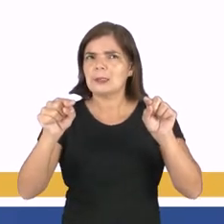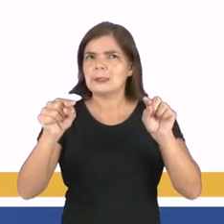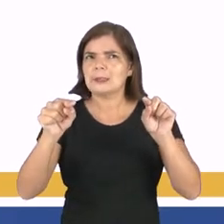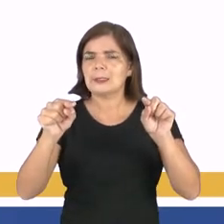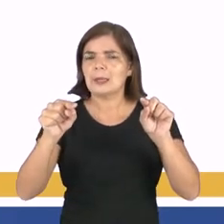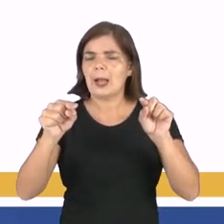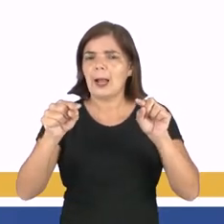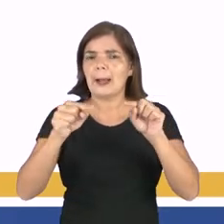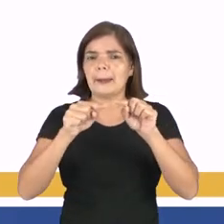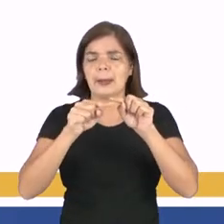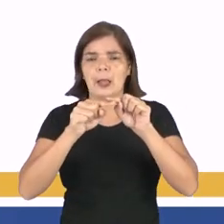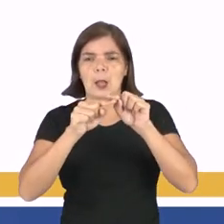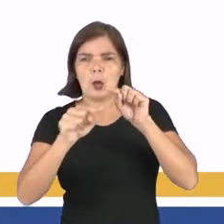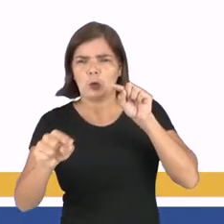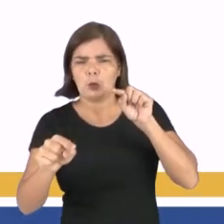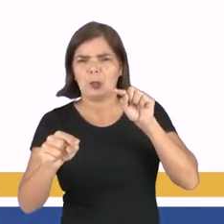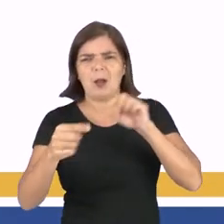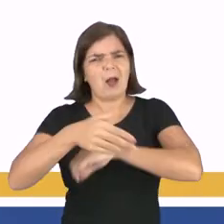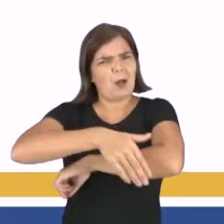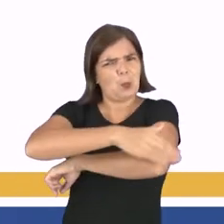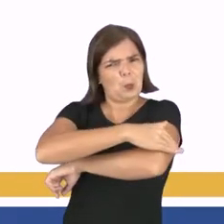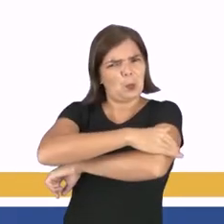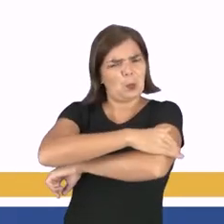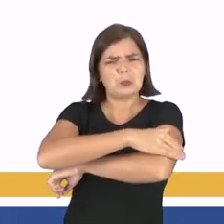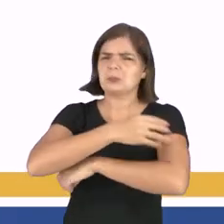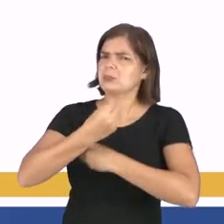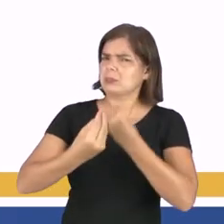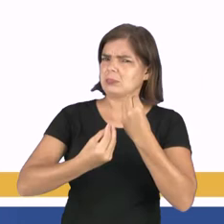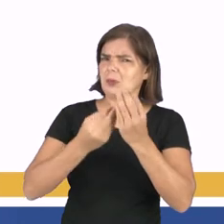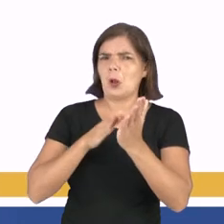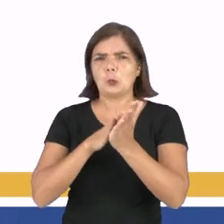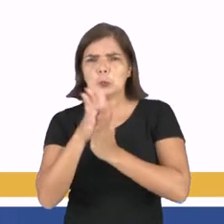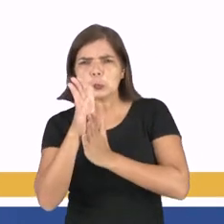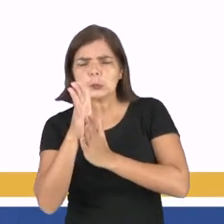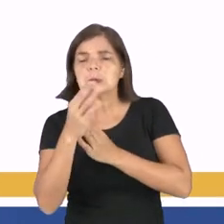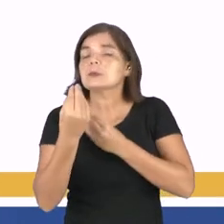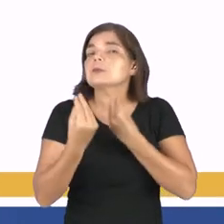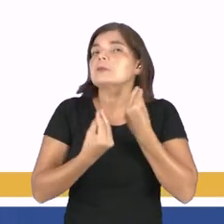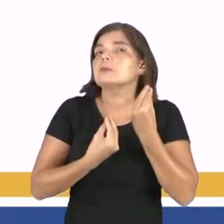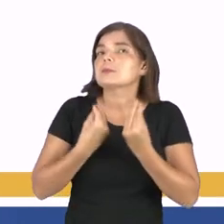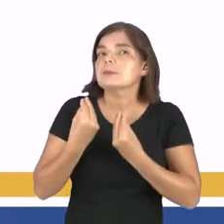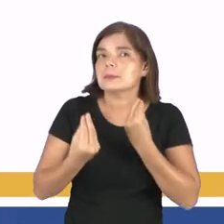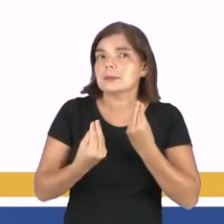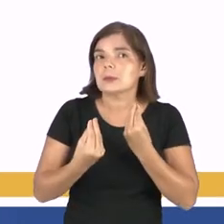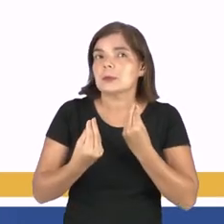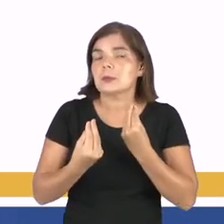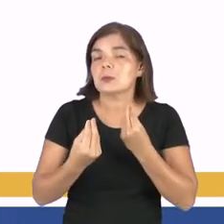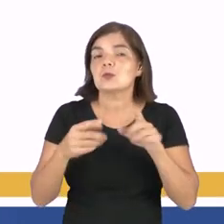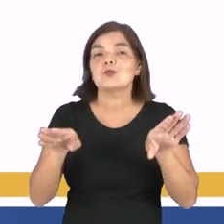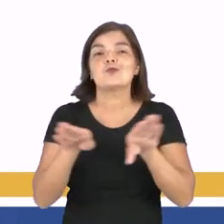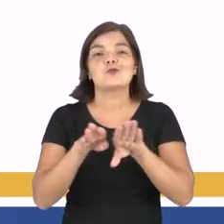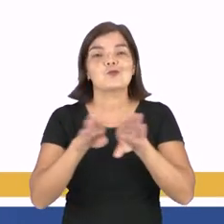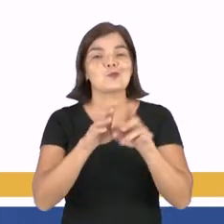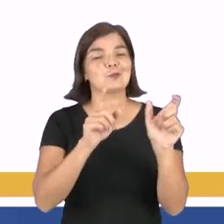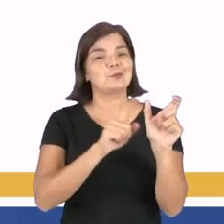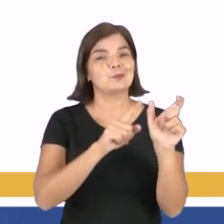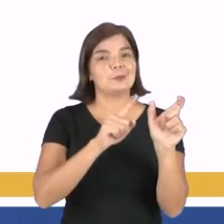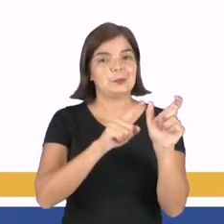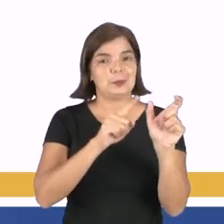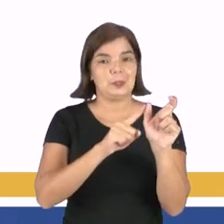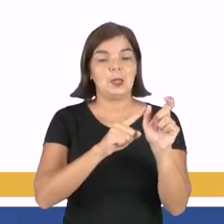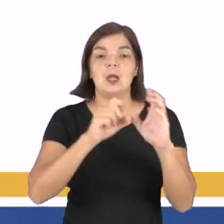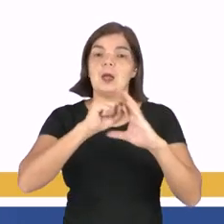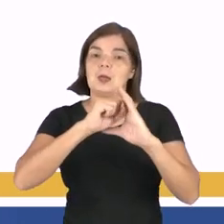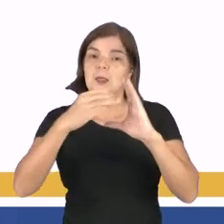curva escorregadia? A curva escorrega? Então, eu estou dando características humanas a seres